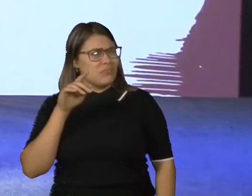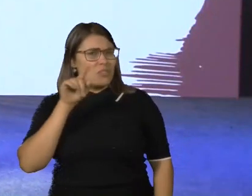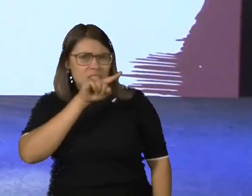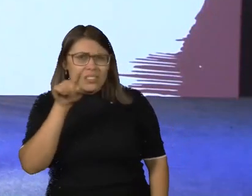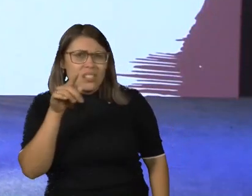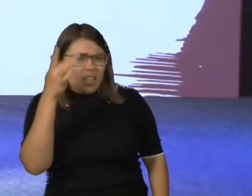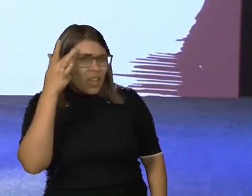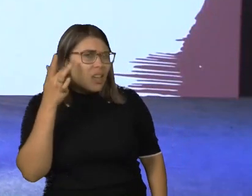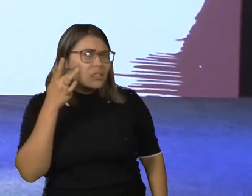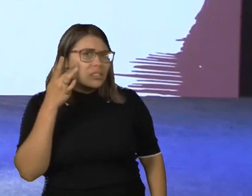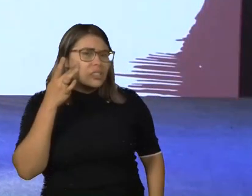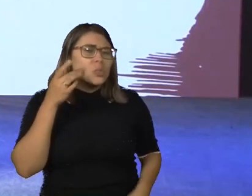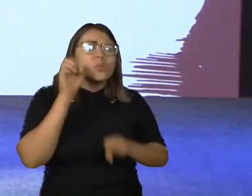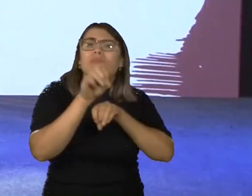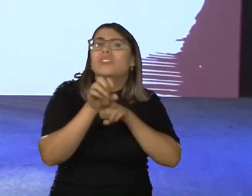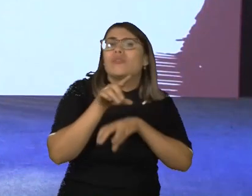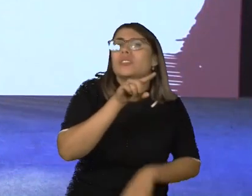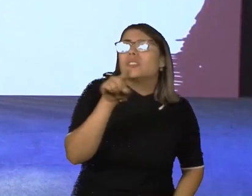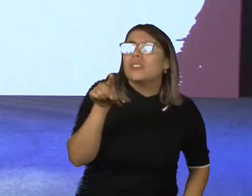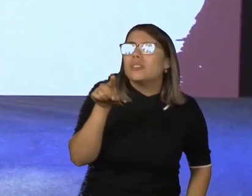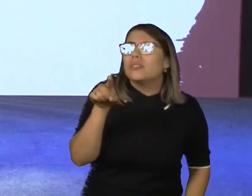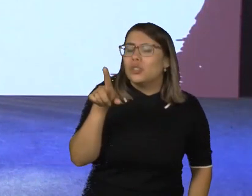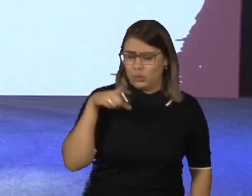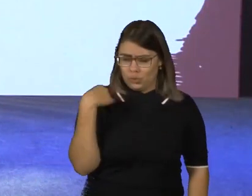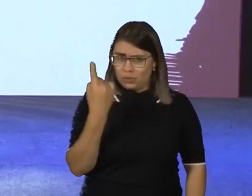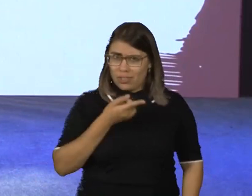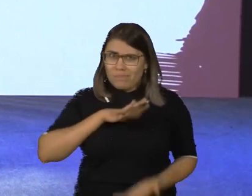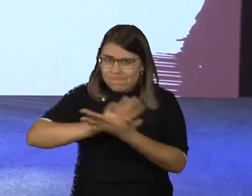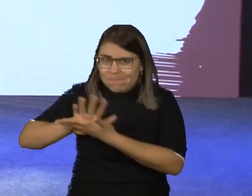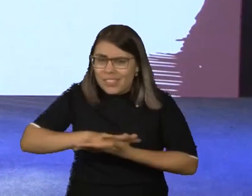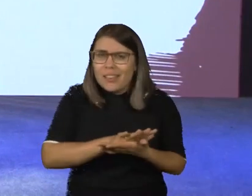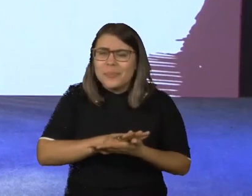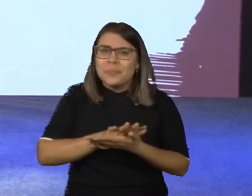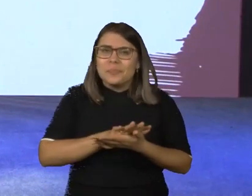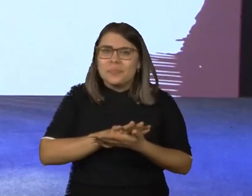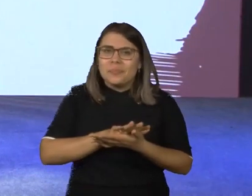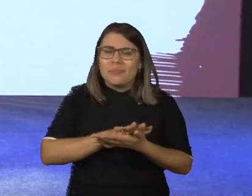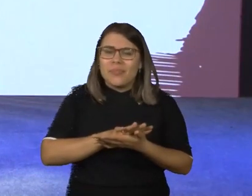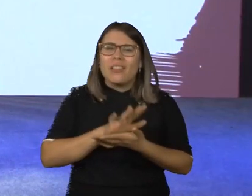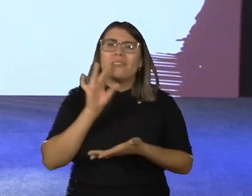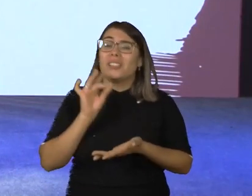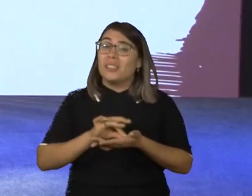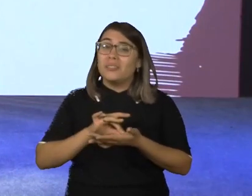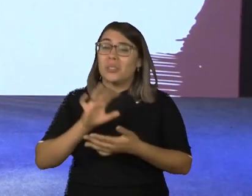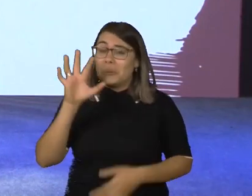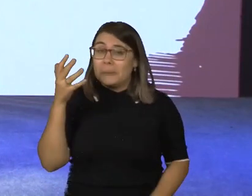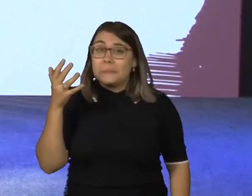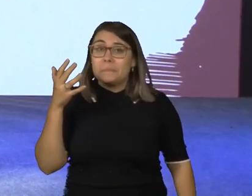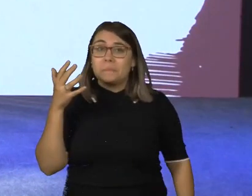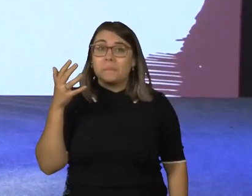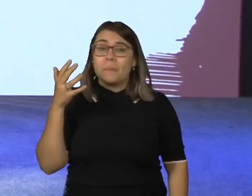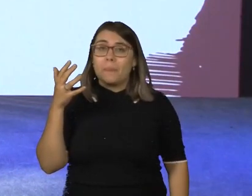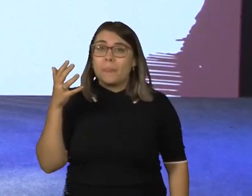a minha mentoria te perguntando, somos todos preconceituosos? Será que o preconceito, ele é